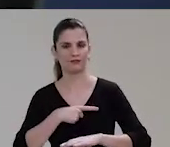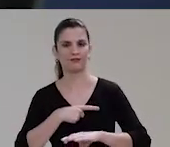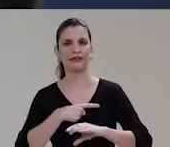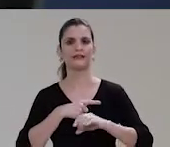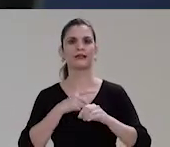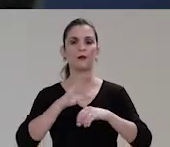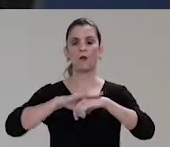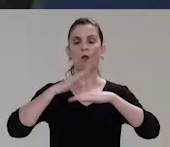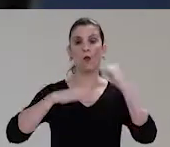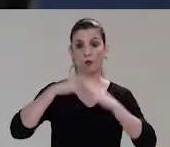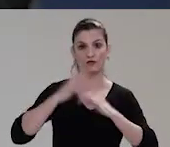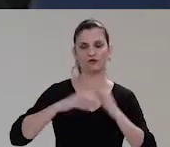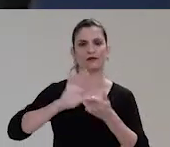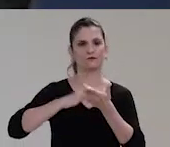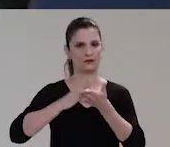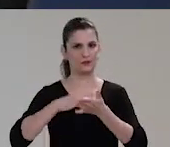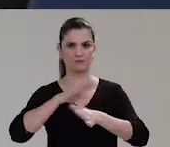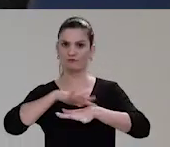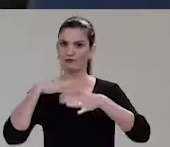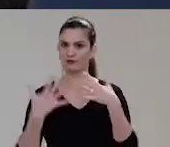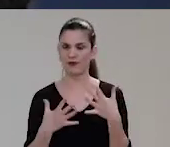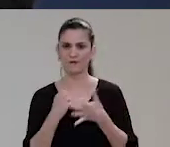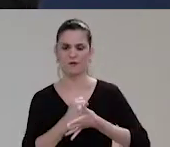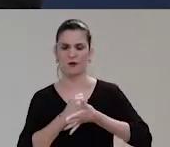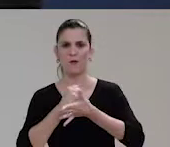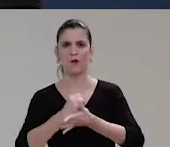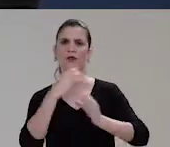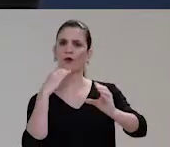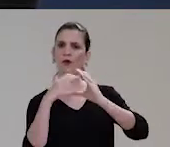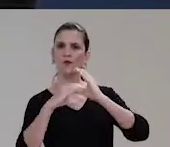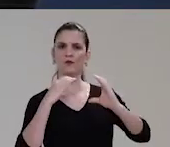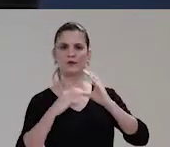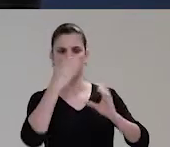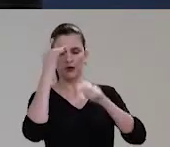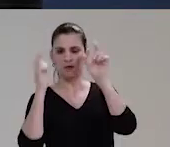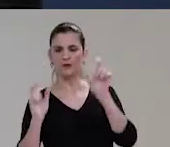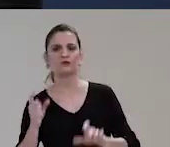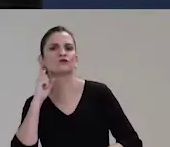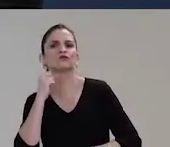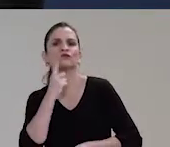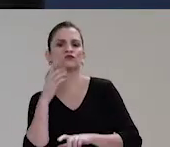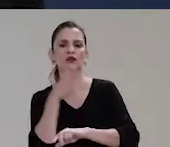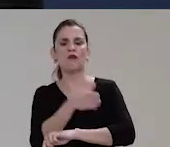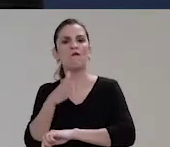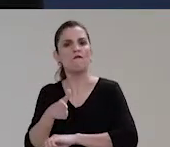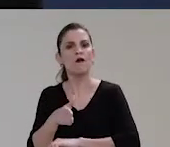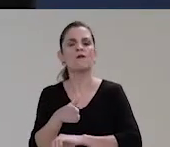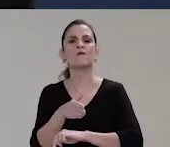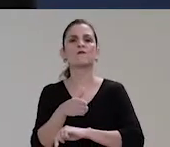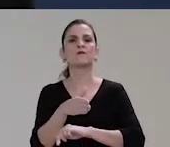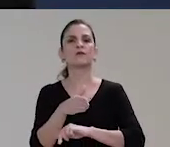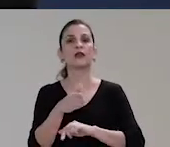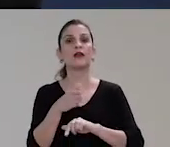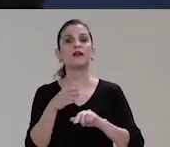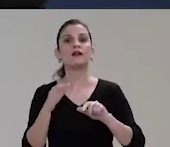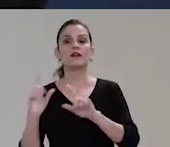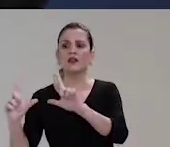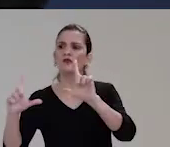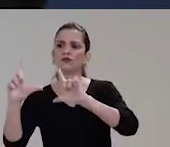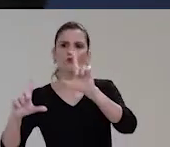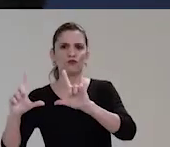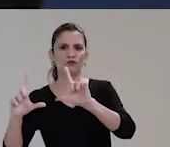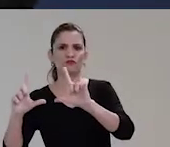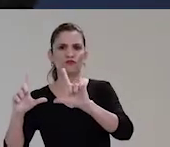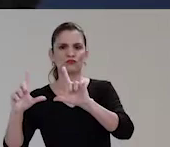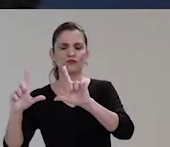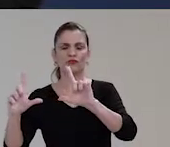de Leis passou a contar com o intérprete de Libras, para auxiliar os deficientes auditivos que frequentam a Câmara e também no acesso a